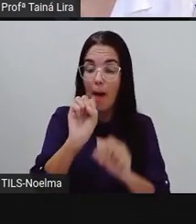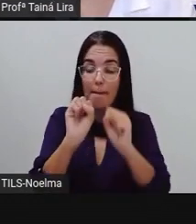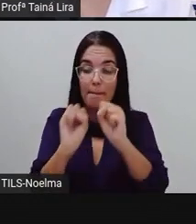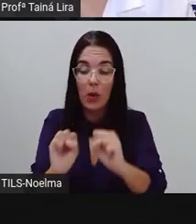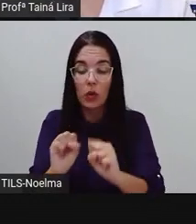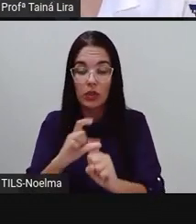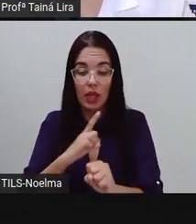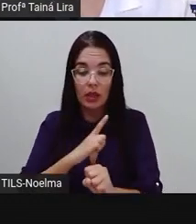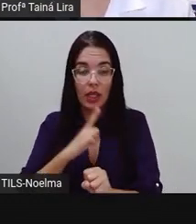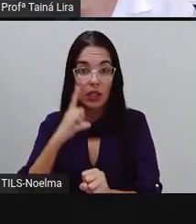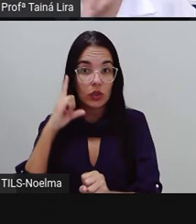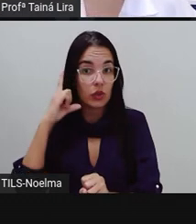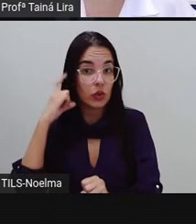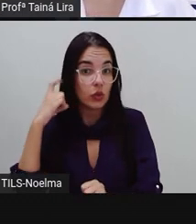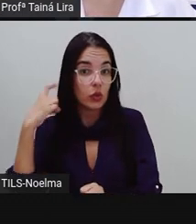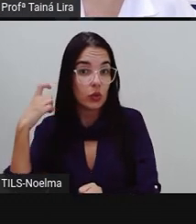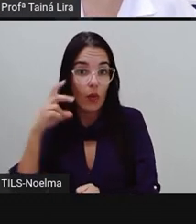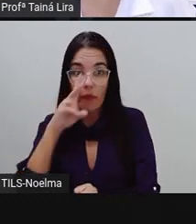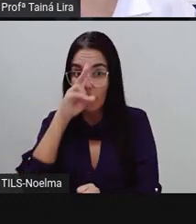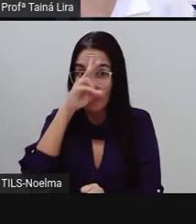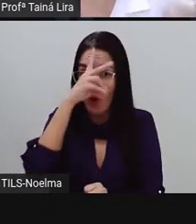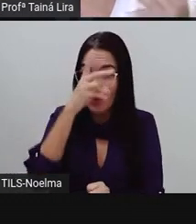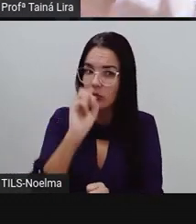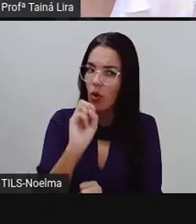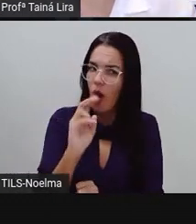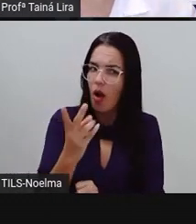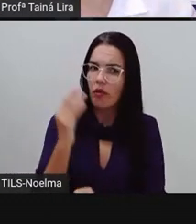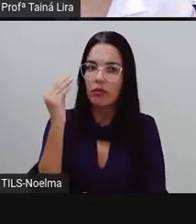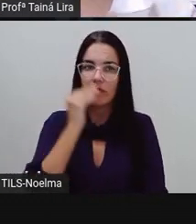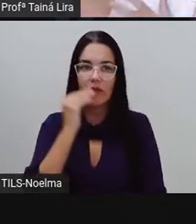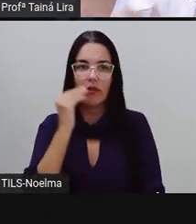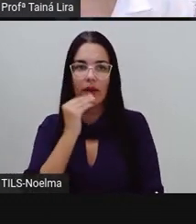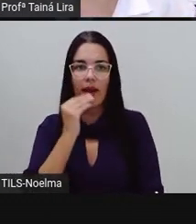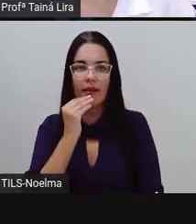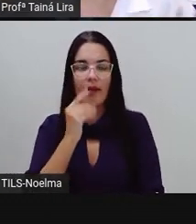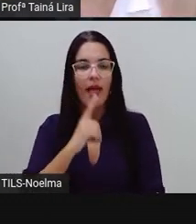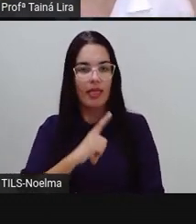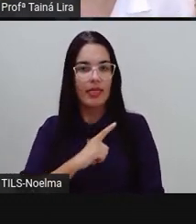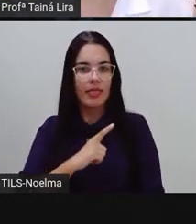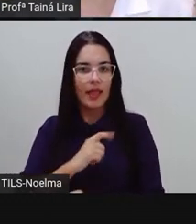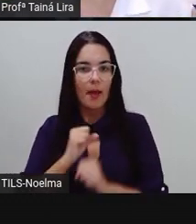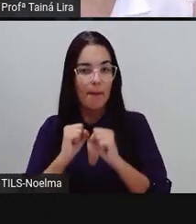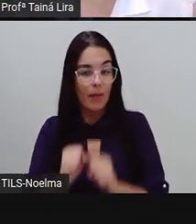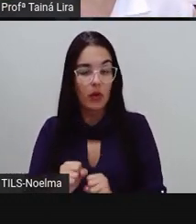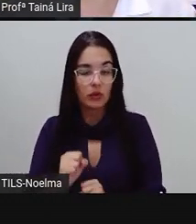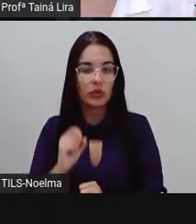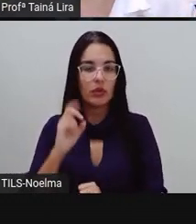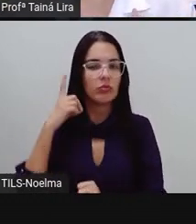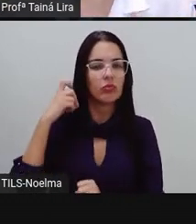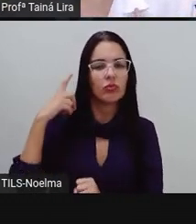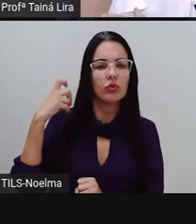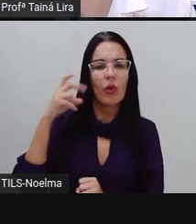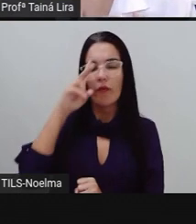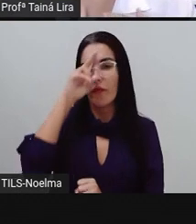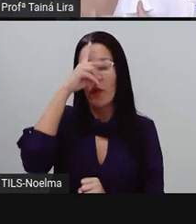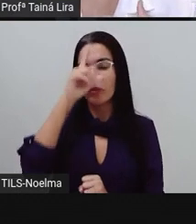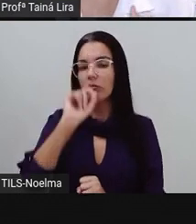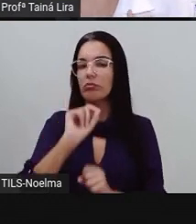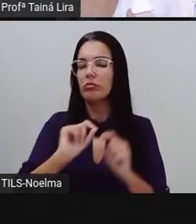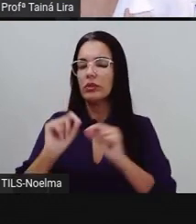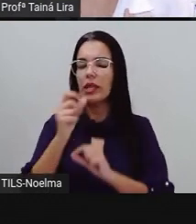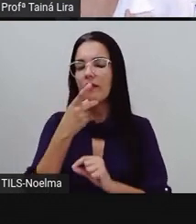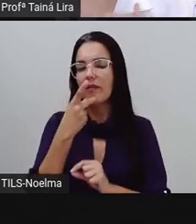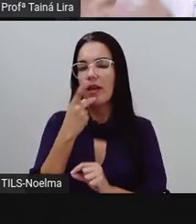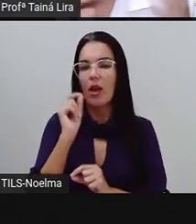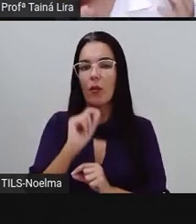ter som forte ou fraco, tá? Então, a letra E, ela pode ter um som forte, né? Por exemplo, se eu